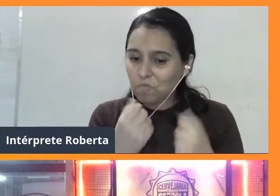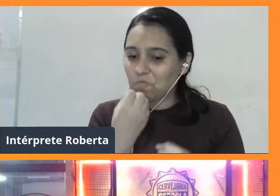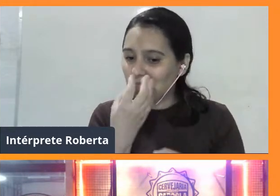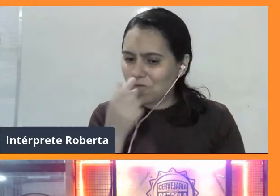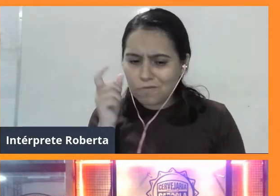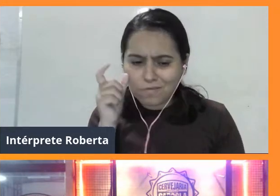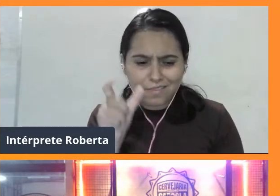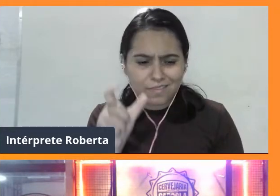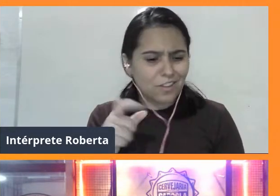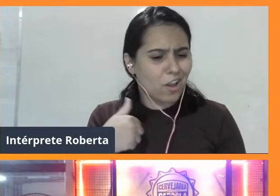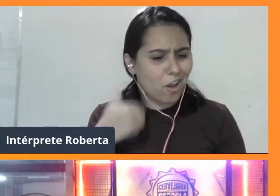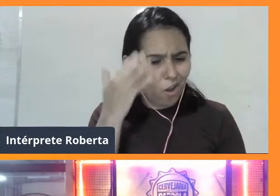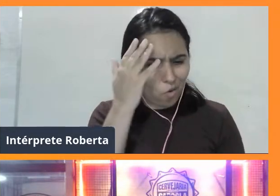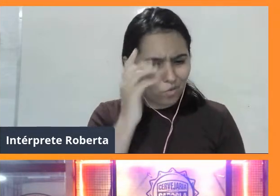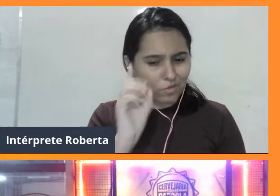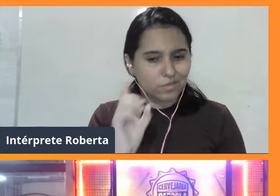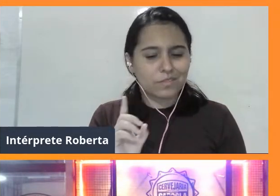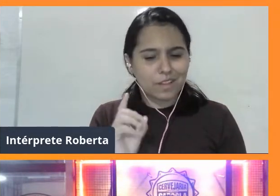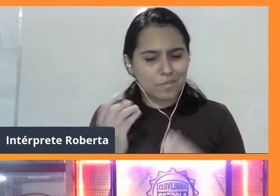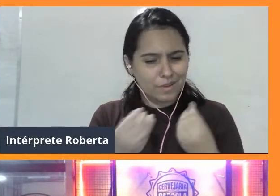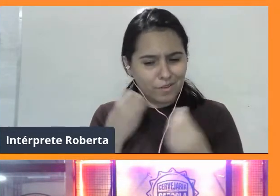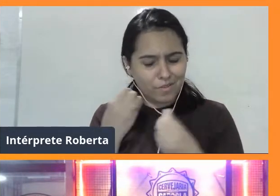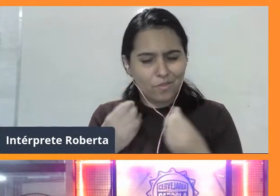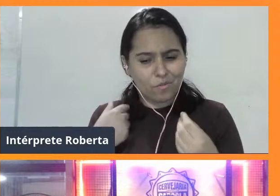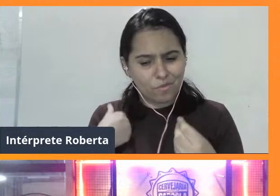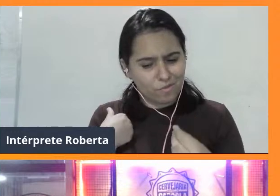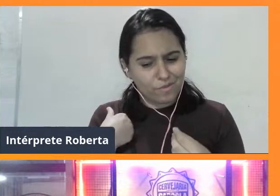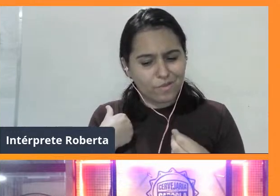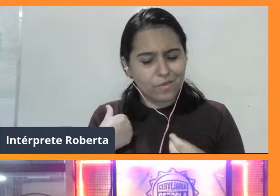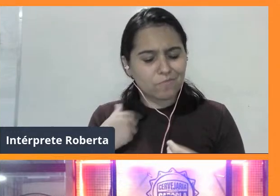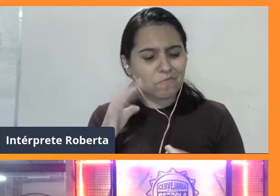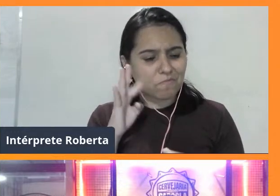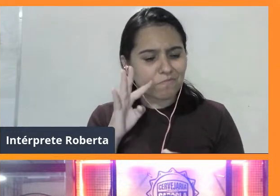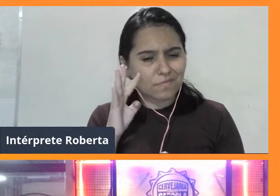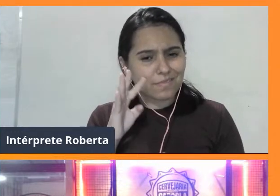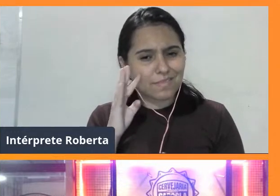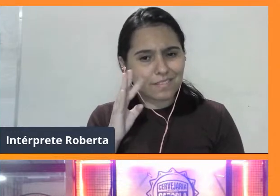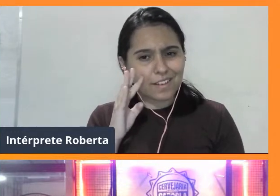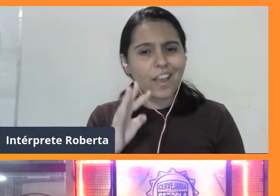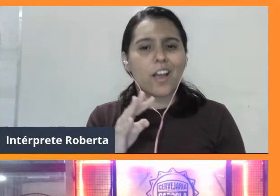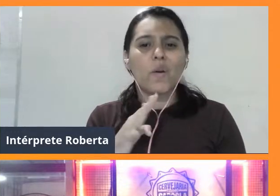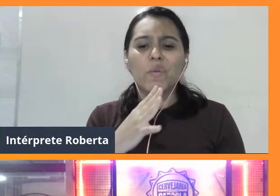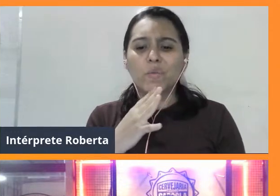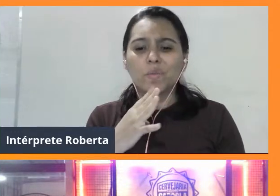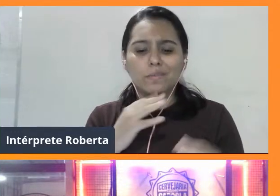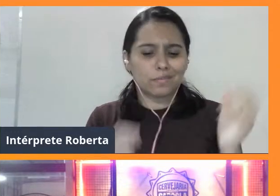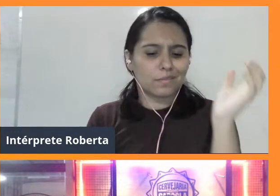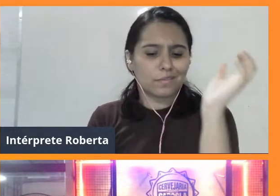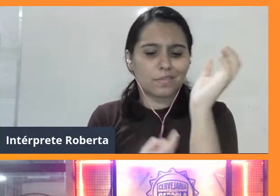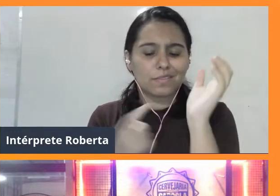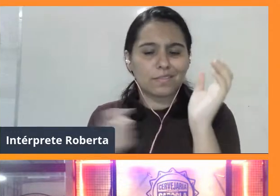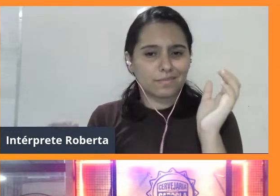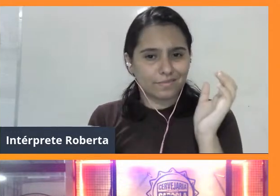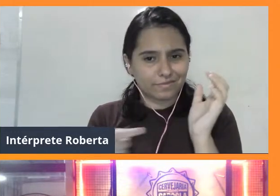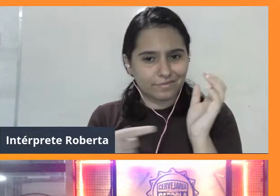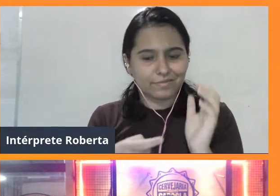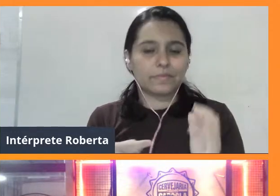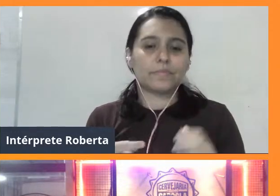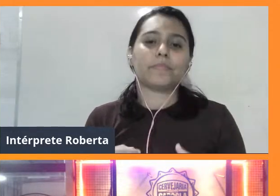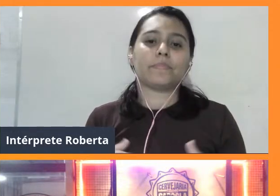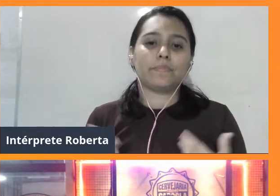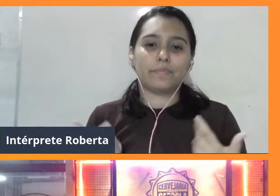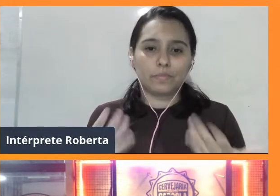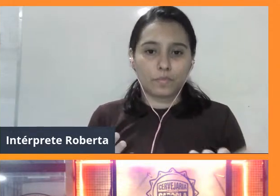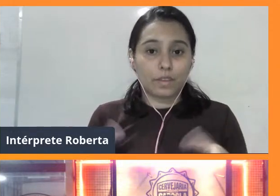que eu ia me identificar tanto com os lagartos. É um papo que dá vontade de a gente continuar batendo, né? Mas está quase na nossa hora. Eu quero